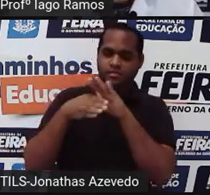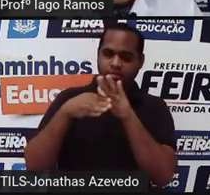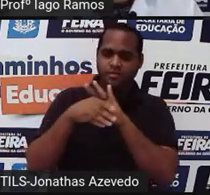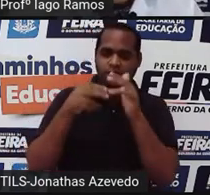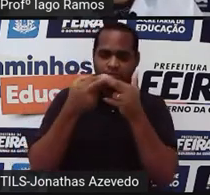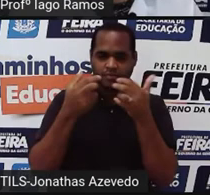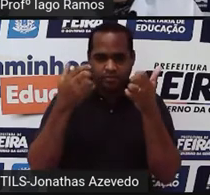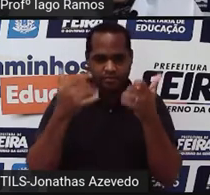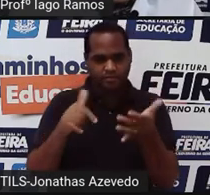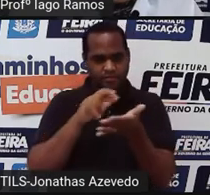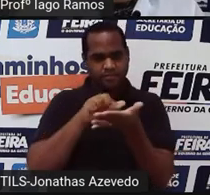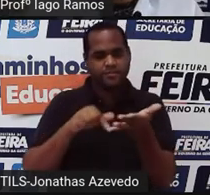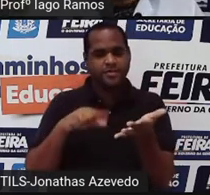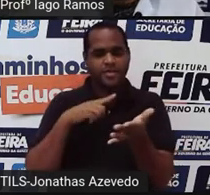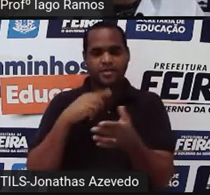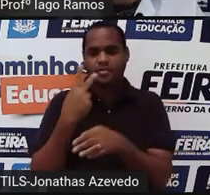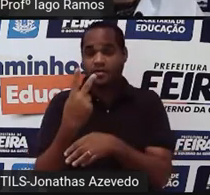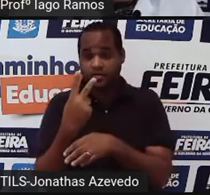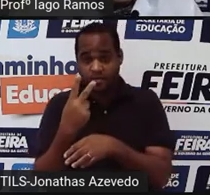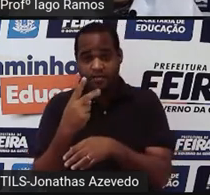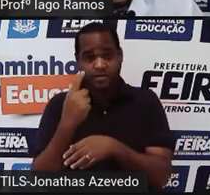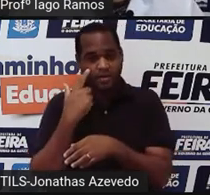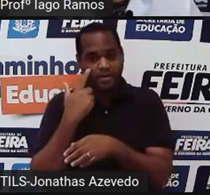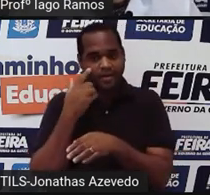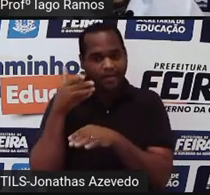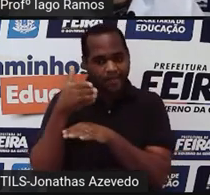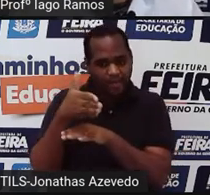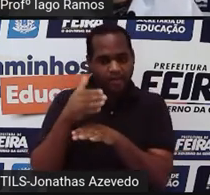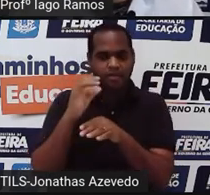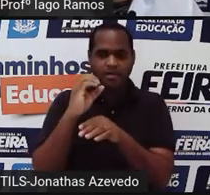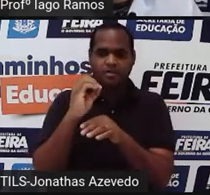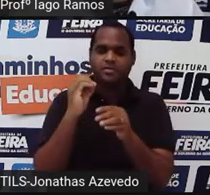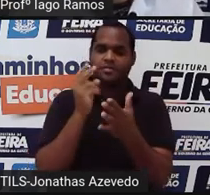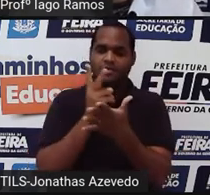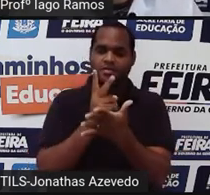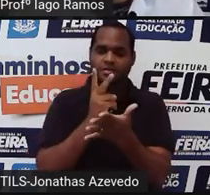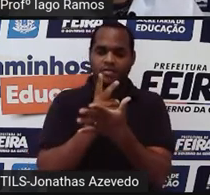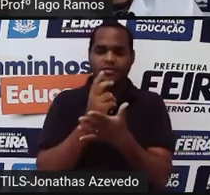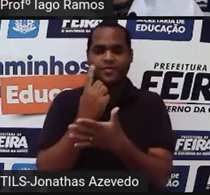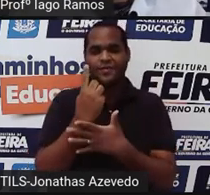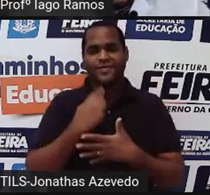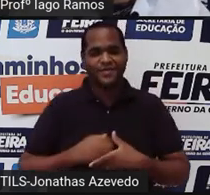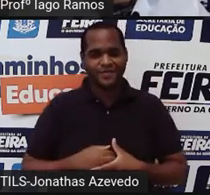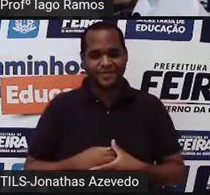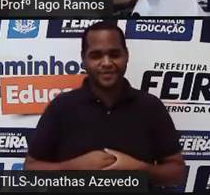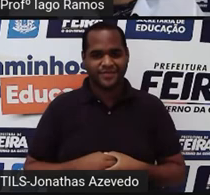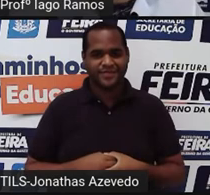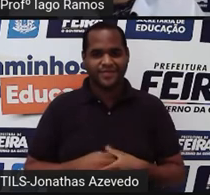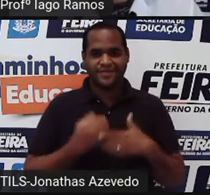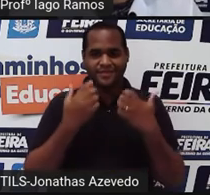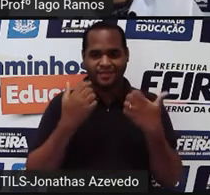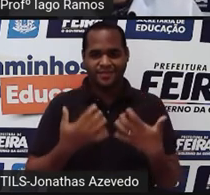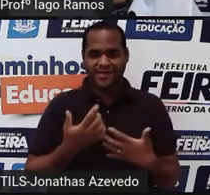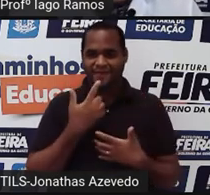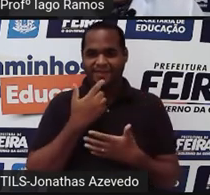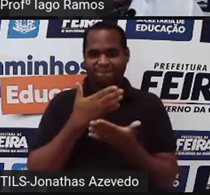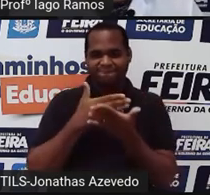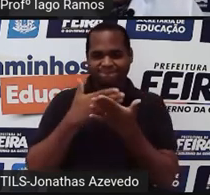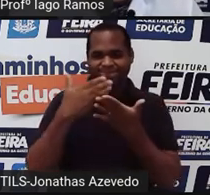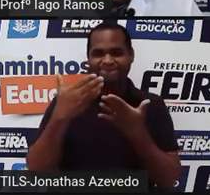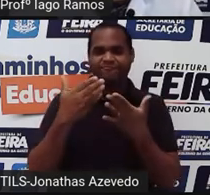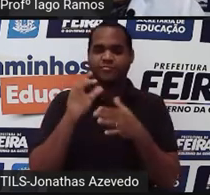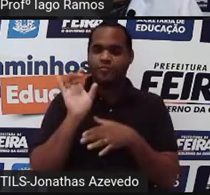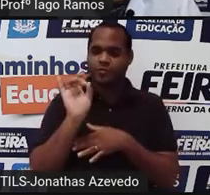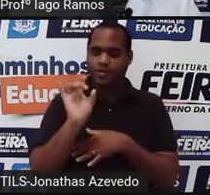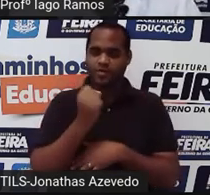construiu com a base 2, quando chegar no elevado a 0 dá 1. Agora, o detalhe que eu comecei a falar, né? Só